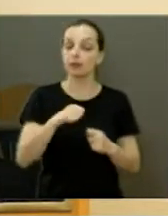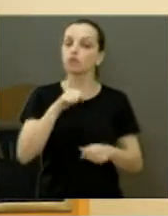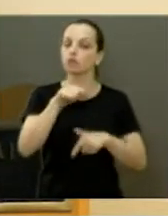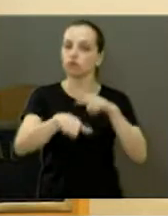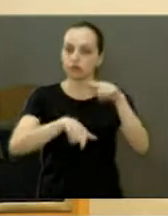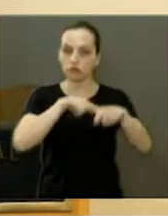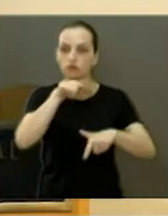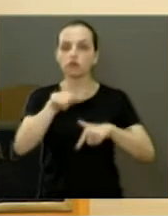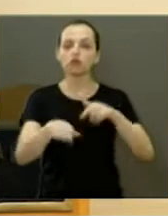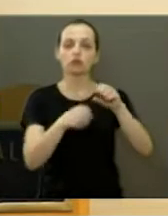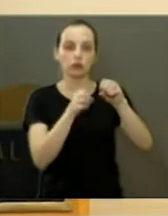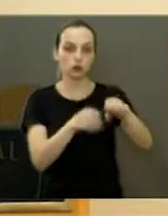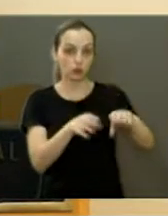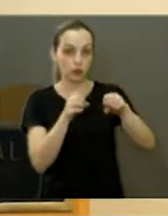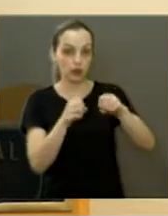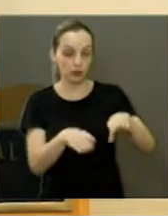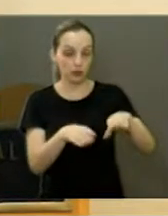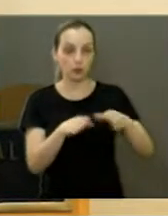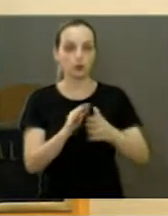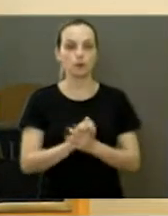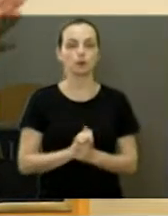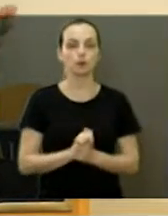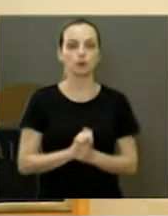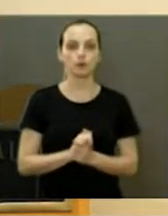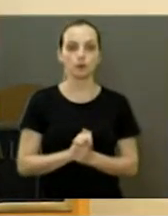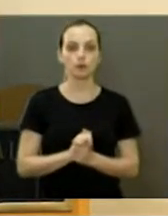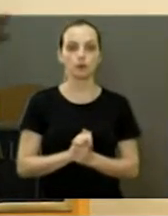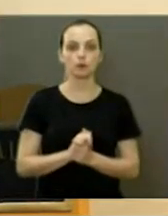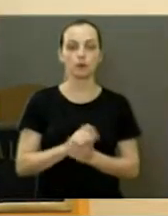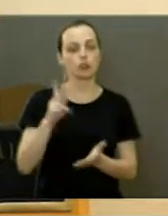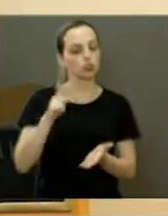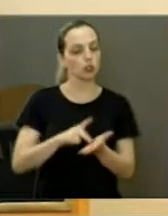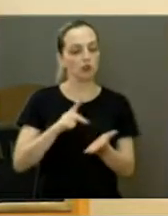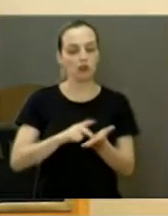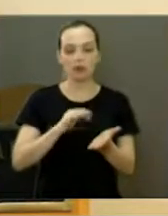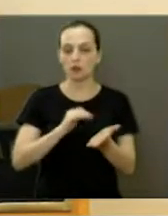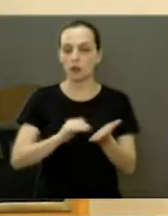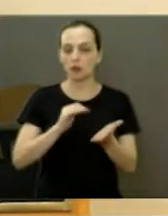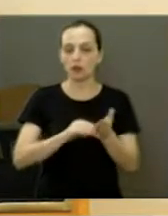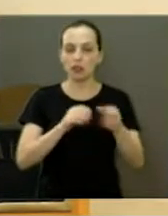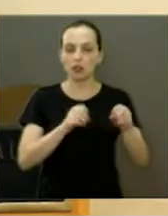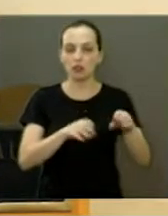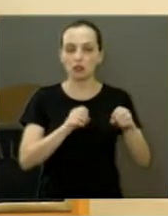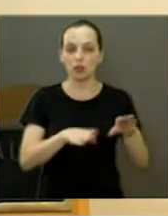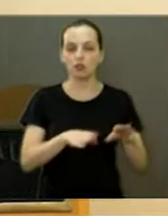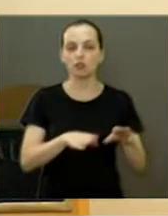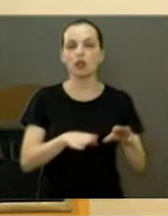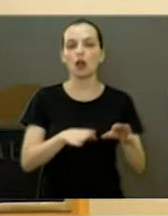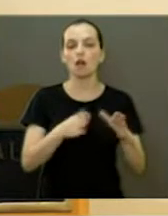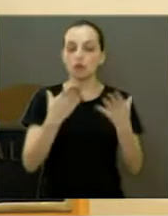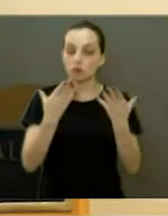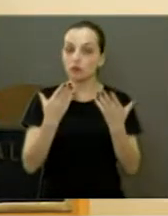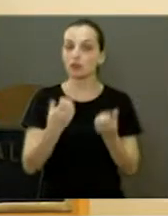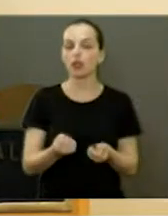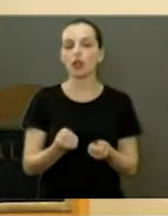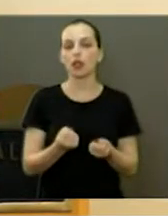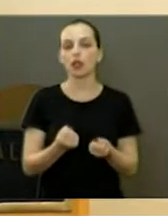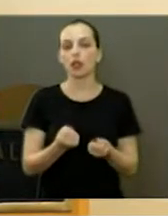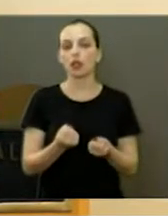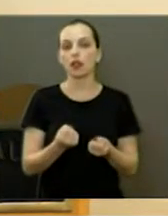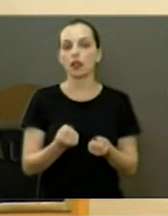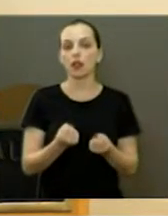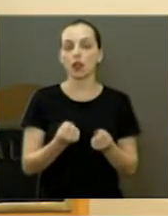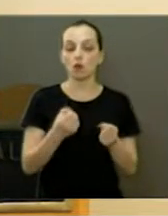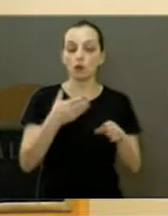educativo. Tenho certeza que a secretária Clélia vai nos atender, levando as